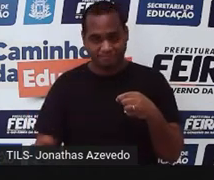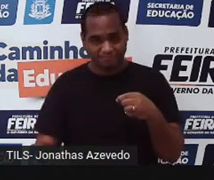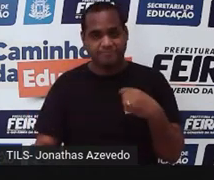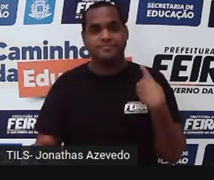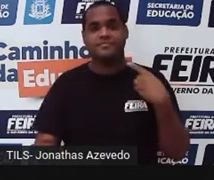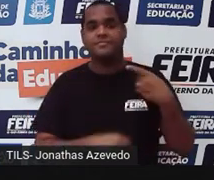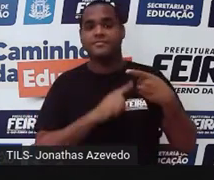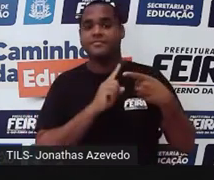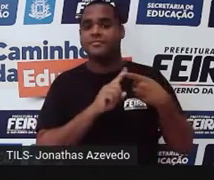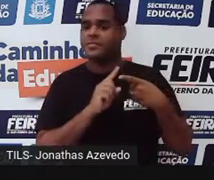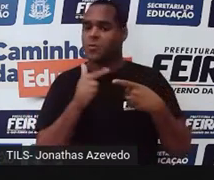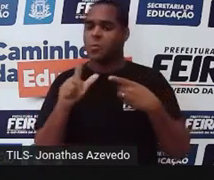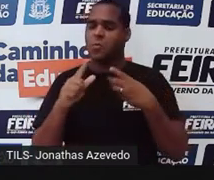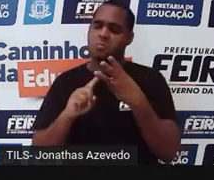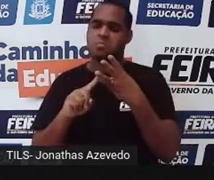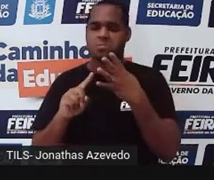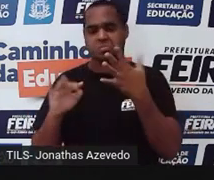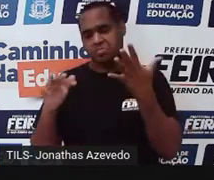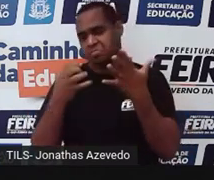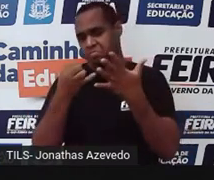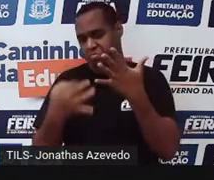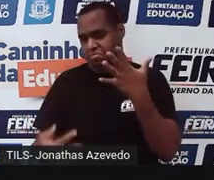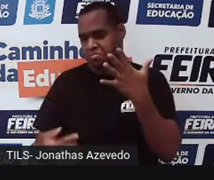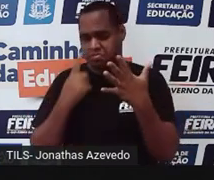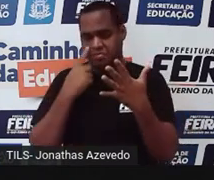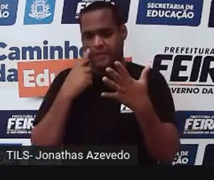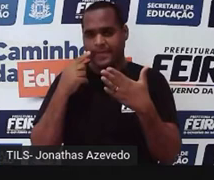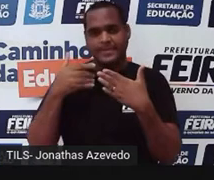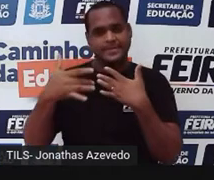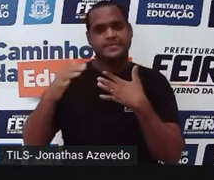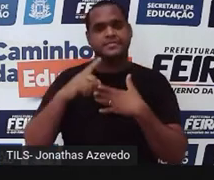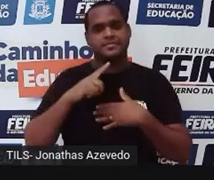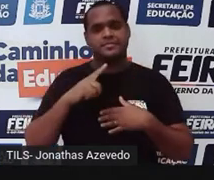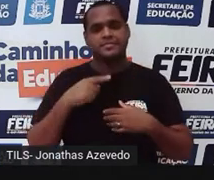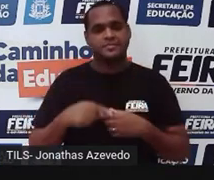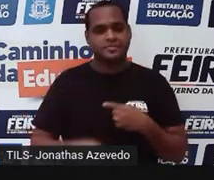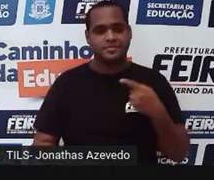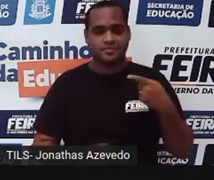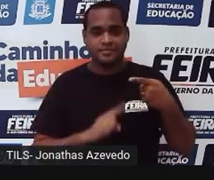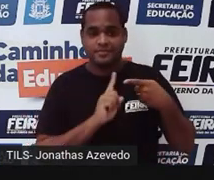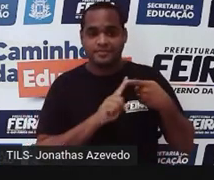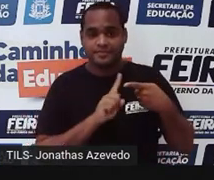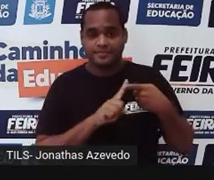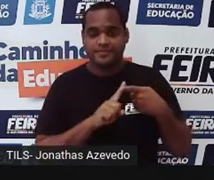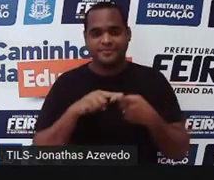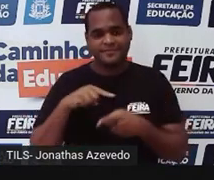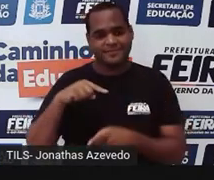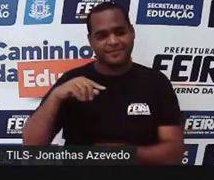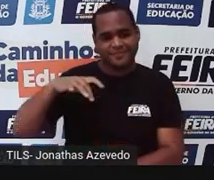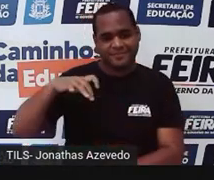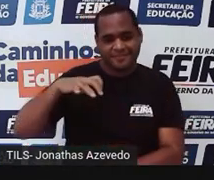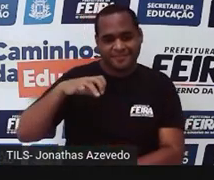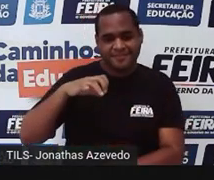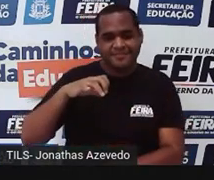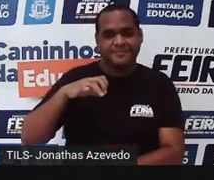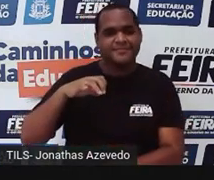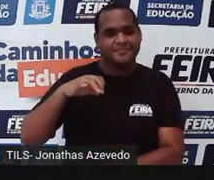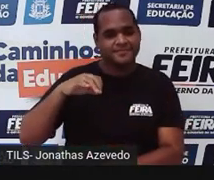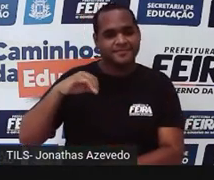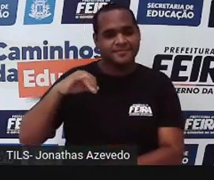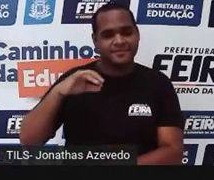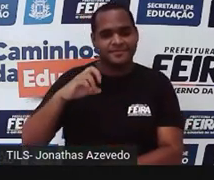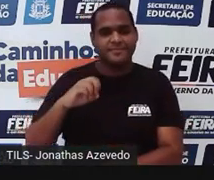deles, mas tem mais também que a gente vai ver daqui a pouco. Então, a gente tem um grupo dos aracnídeos, que é onde